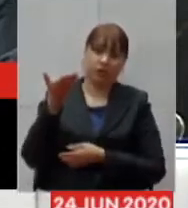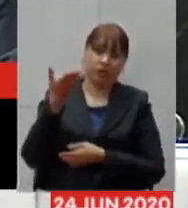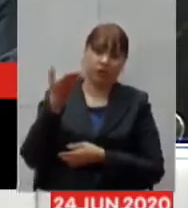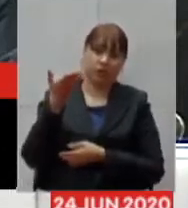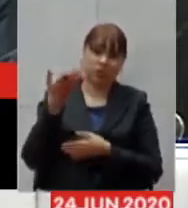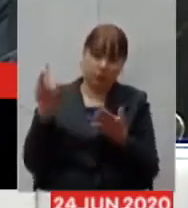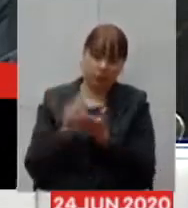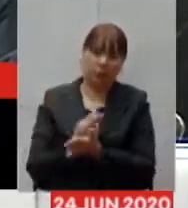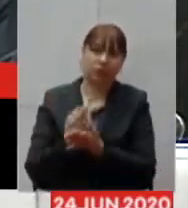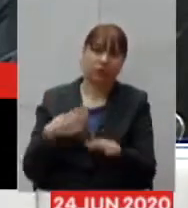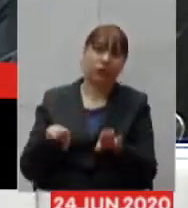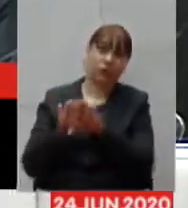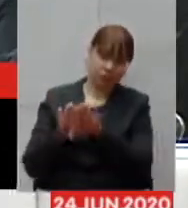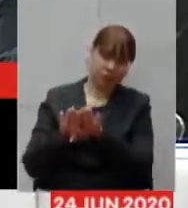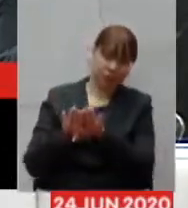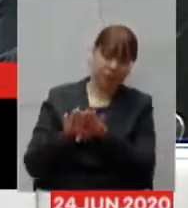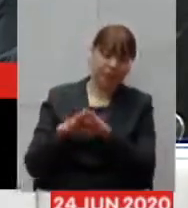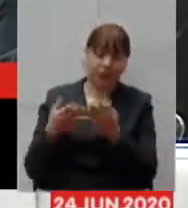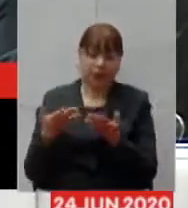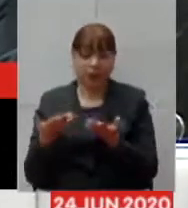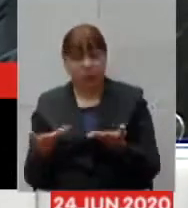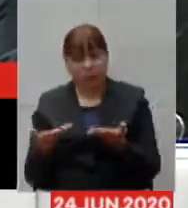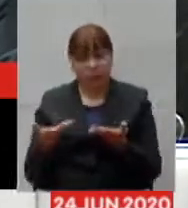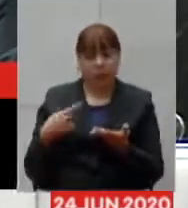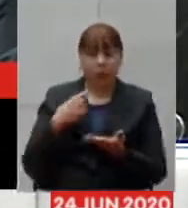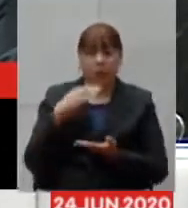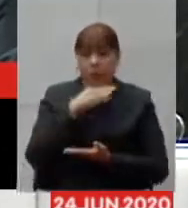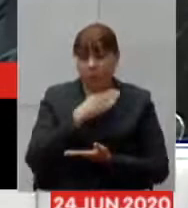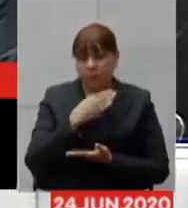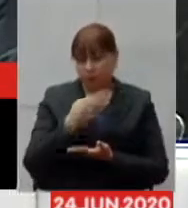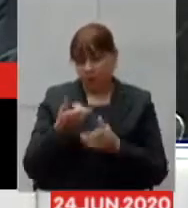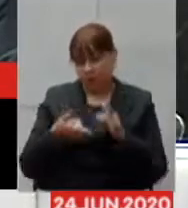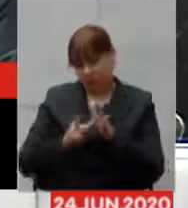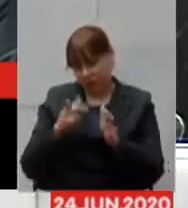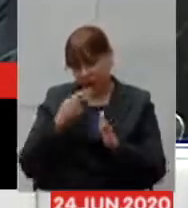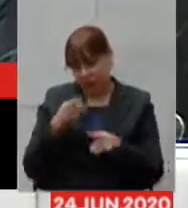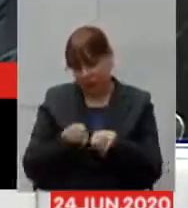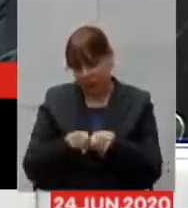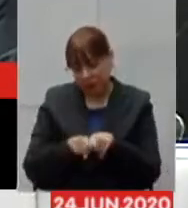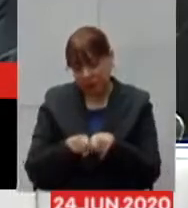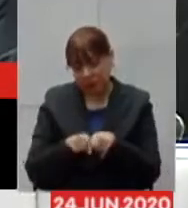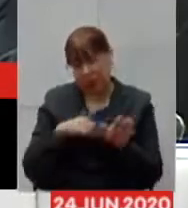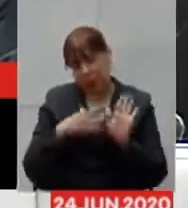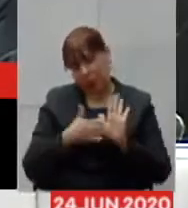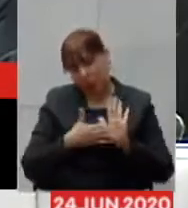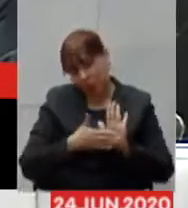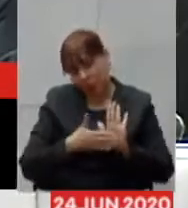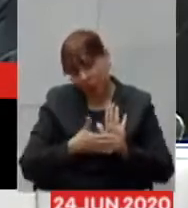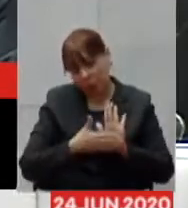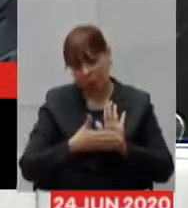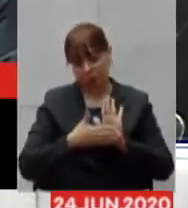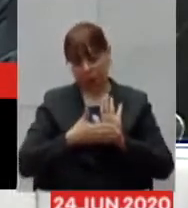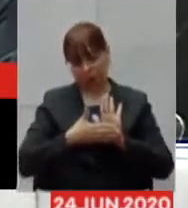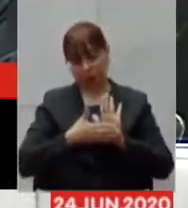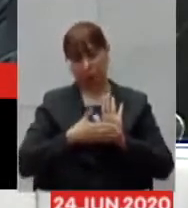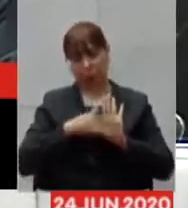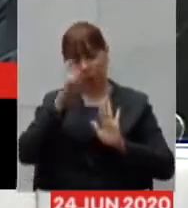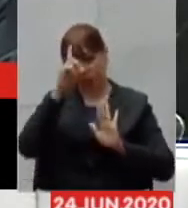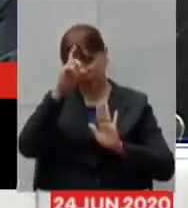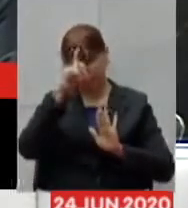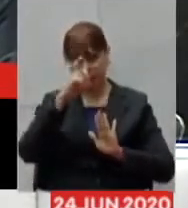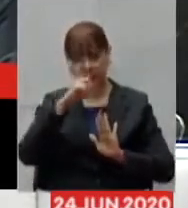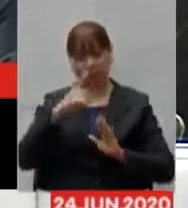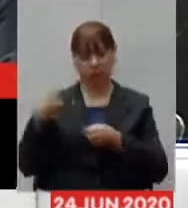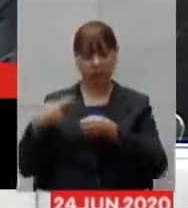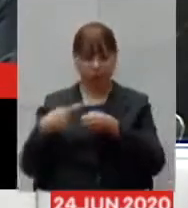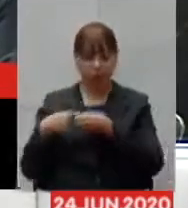portas então de uma forma geral nós temos isso quando nós falamos também de propostas para hospitais de várias